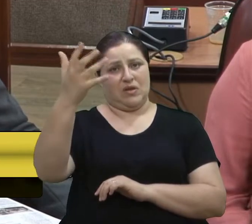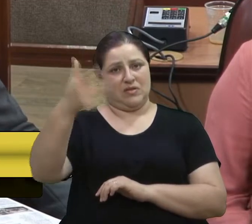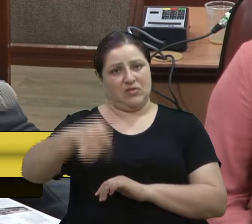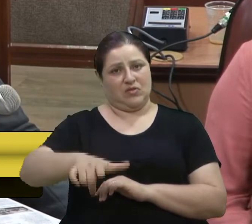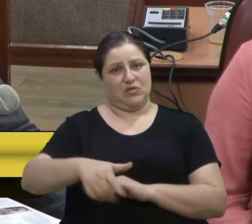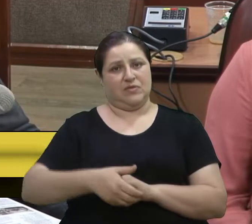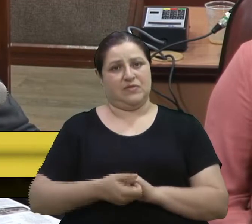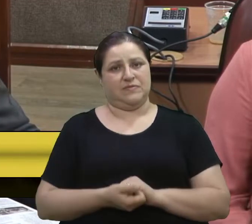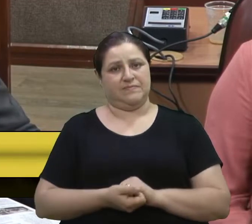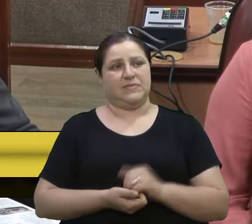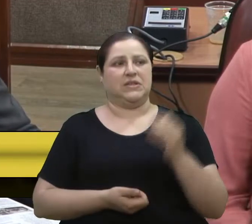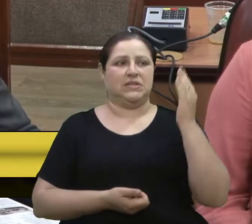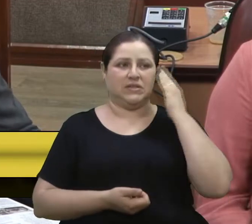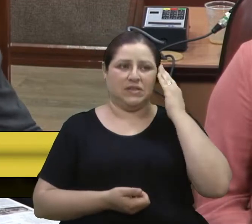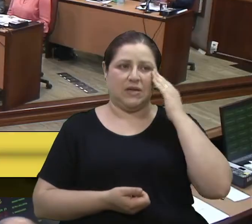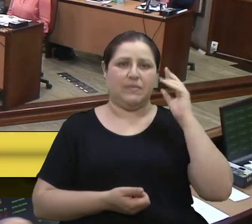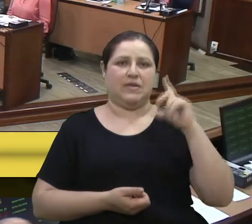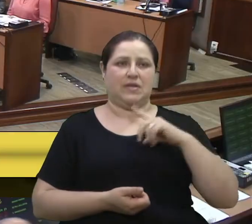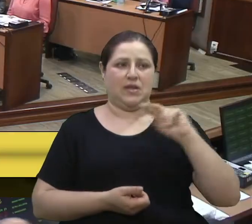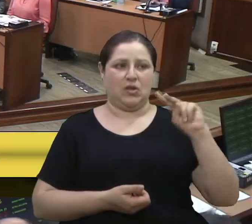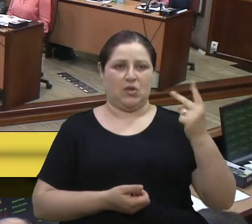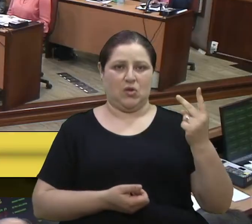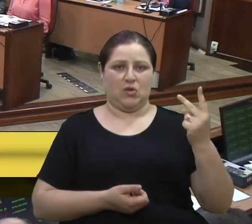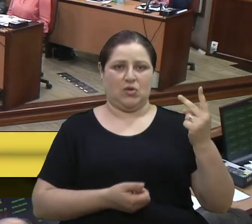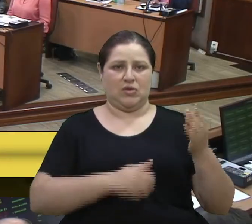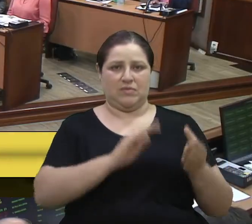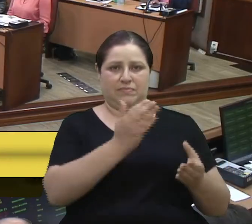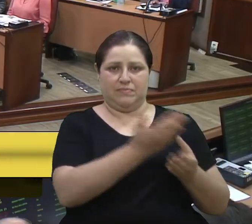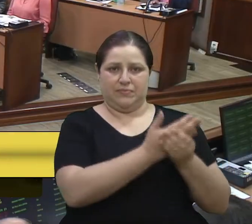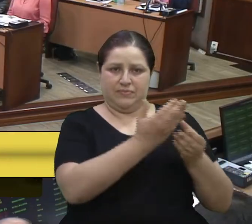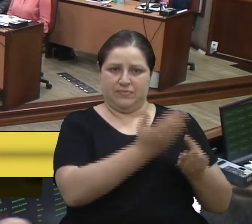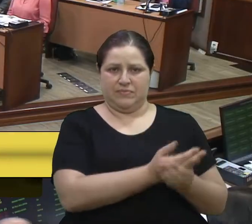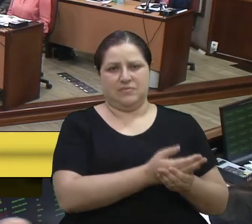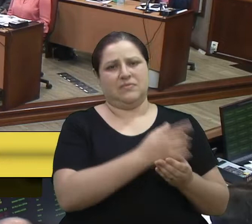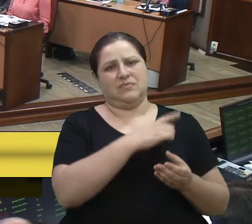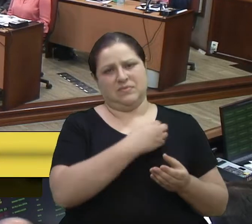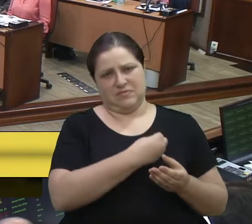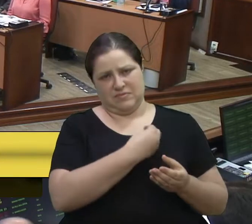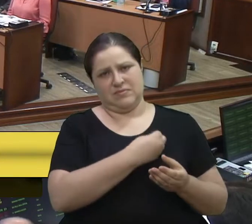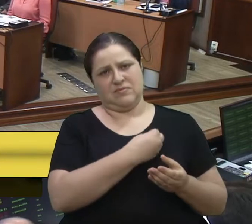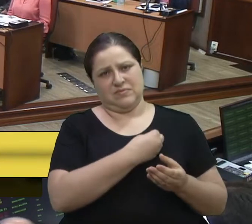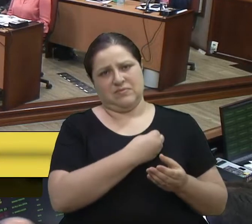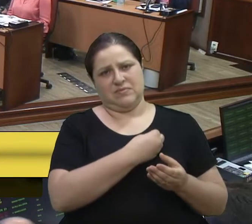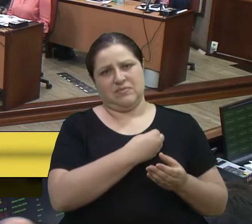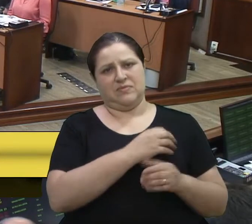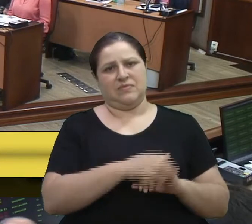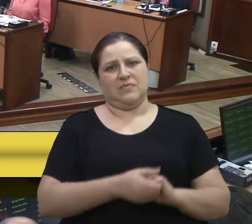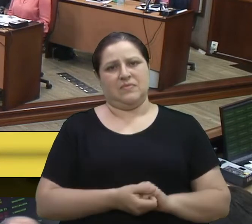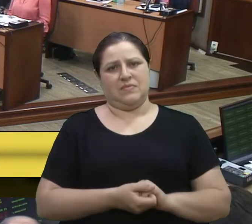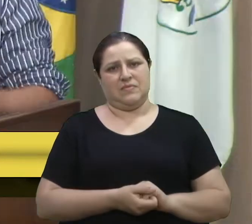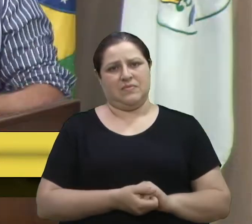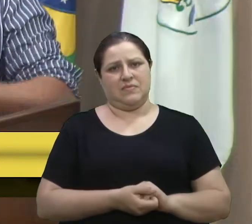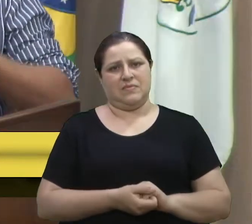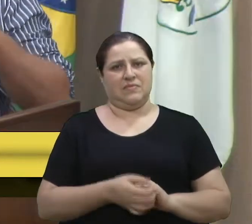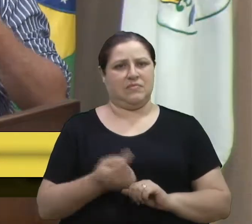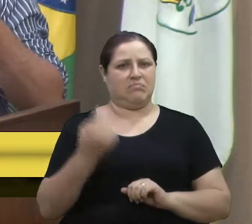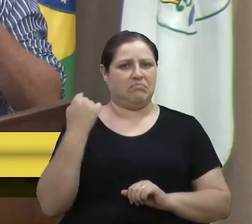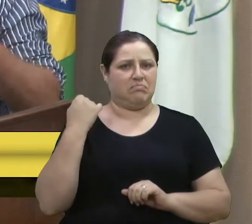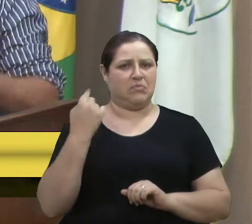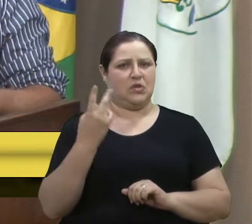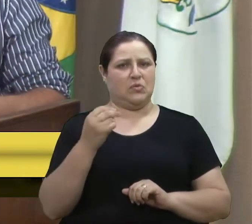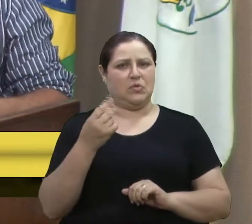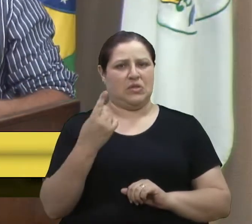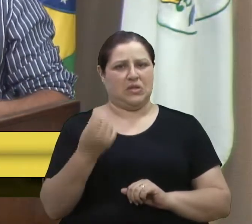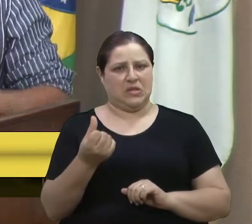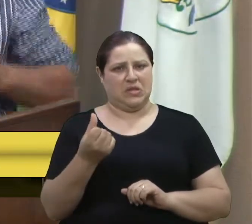sabemos que tem duas ações correndo frouxa por aí, né? E nós sabemos. 2010, 2016, em torno de 20 milhões, depois tem mais